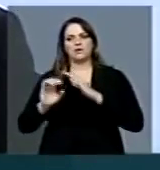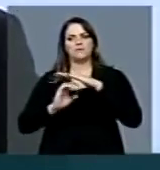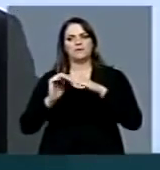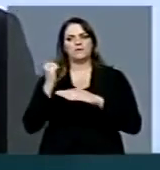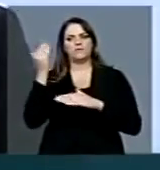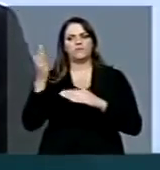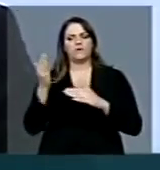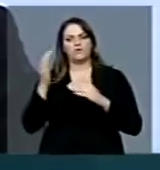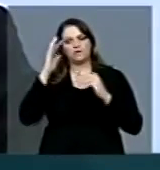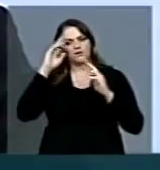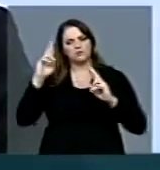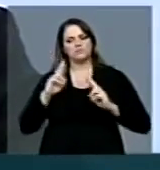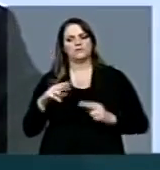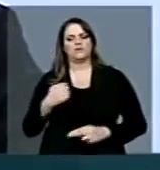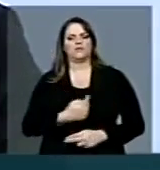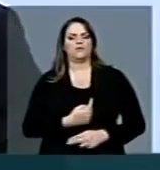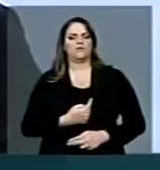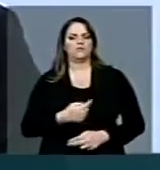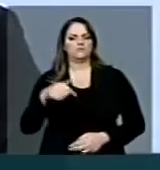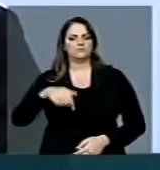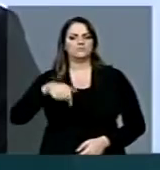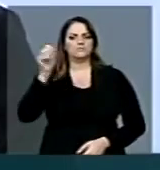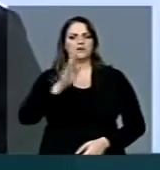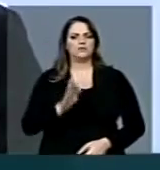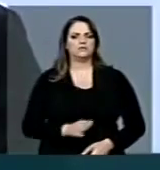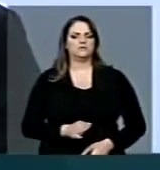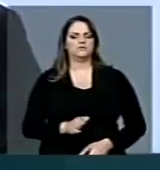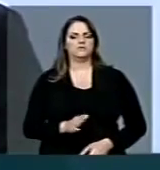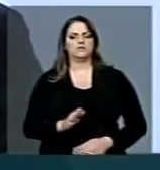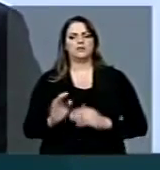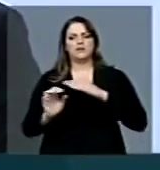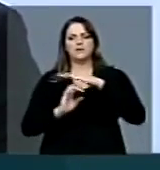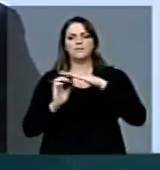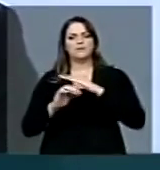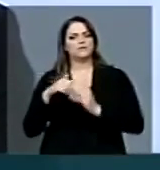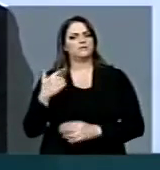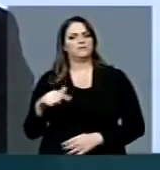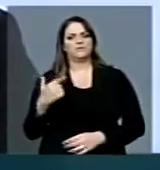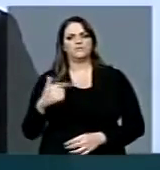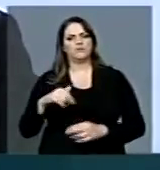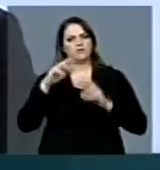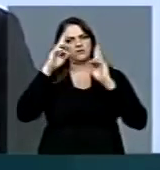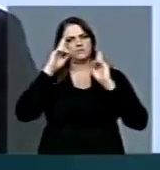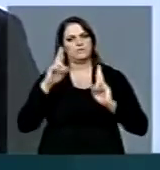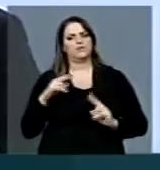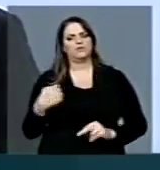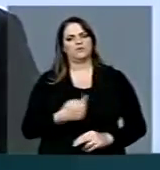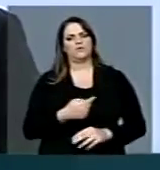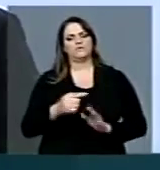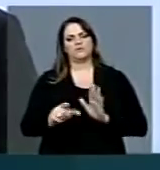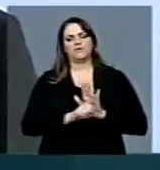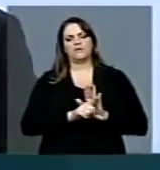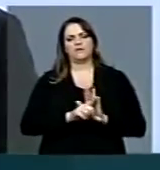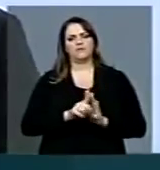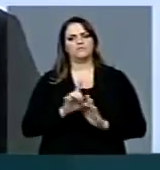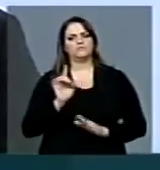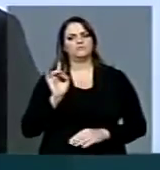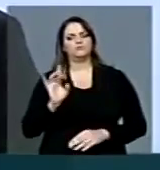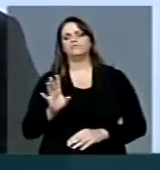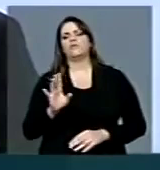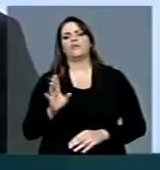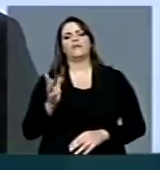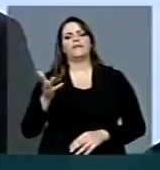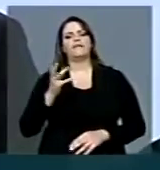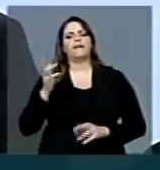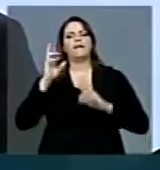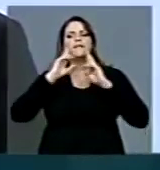atuam aqui no Brasil, e essas empresas, elas não submetem a legislação brasileira, e querem apenas submeter a legislação dos seus países.